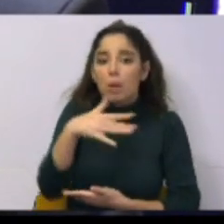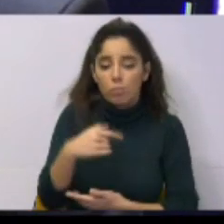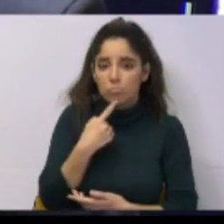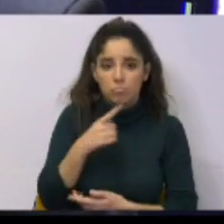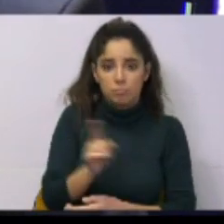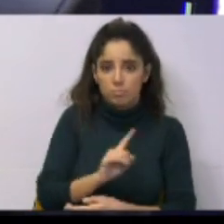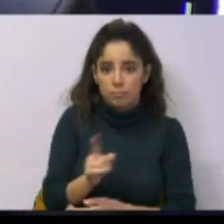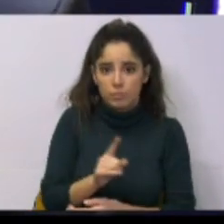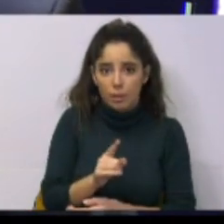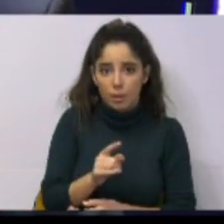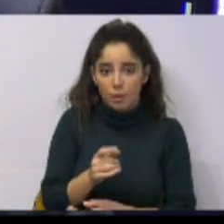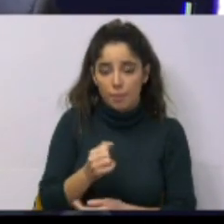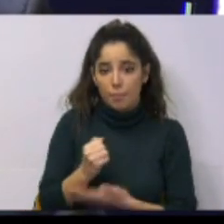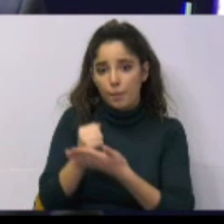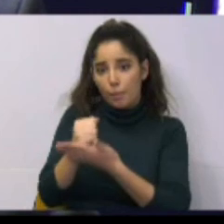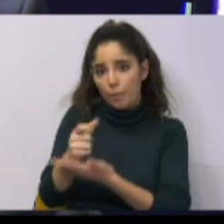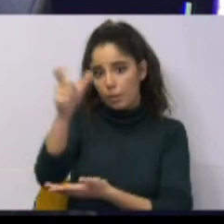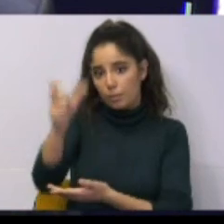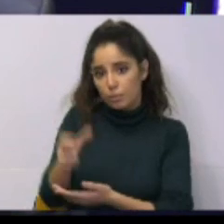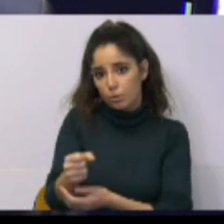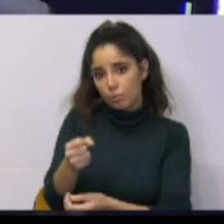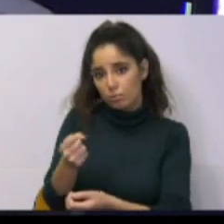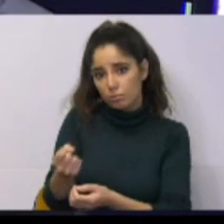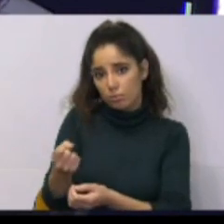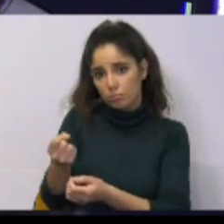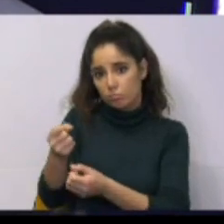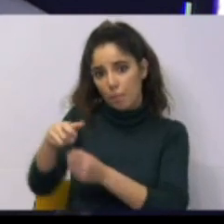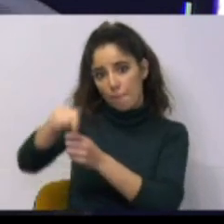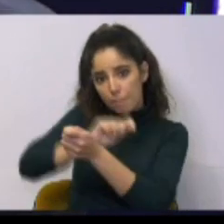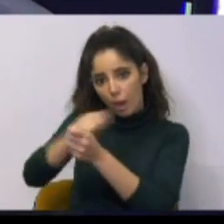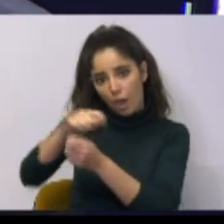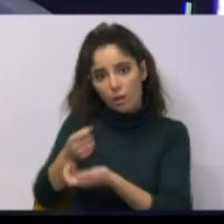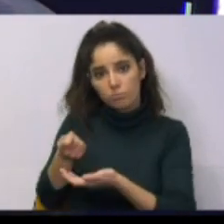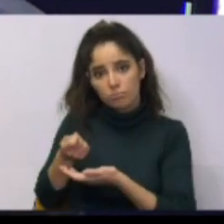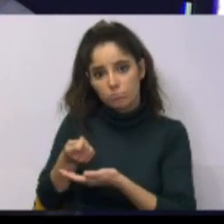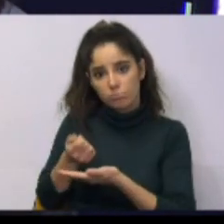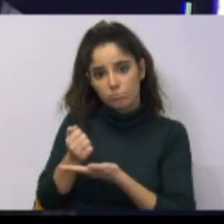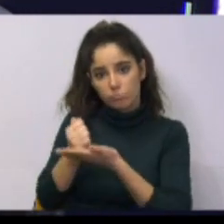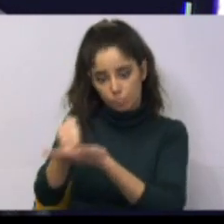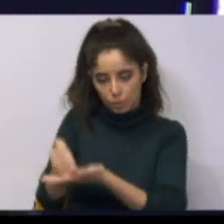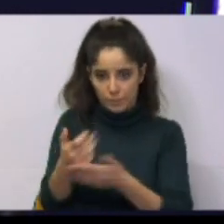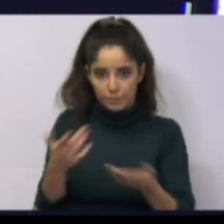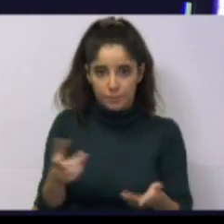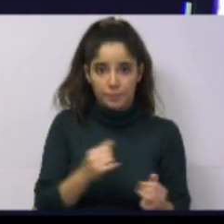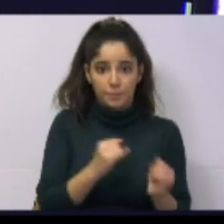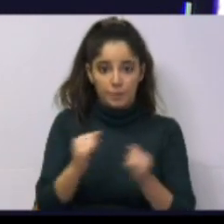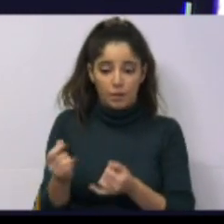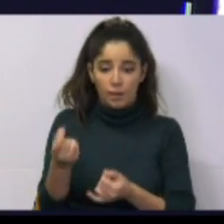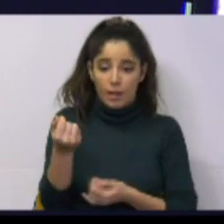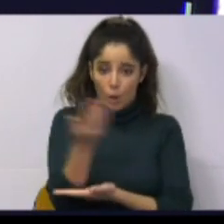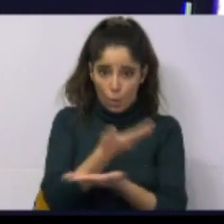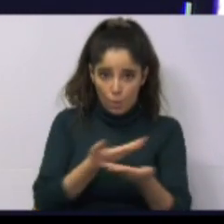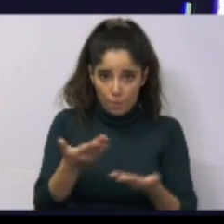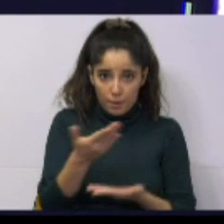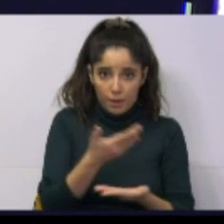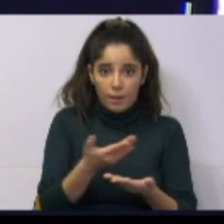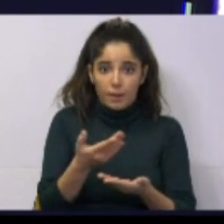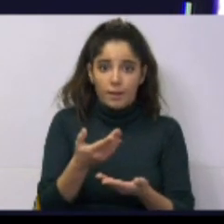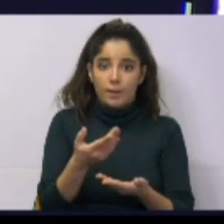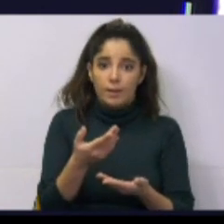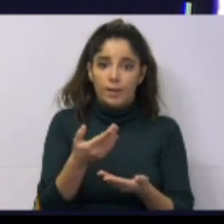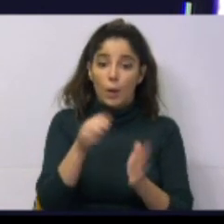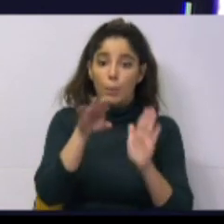aos produtores de banana. Outra questão que tem a ver com a economia, tem a ver com o programa